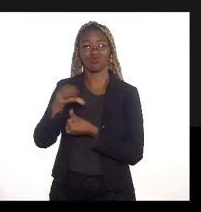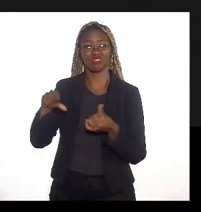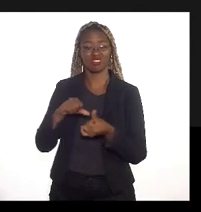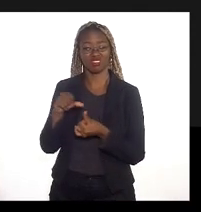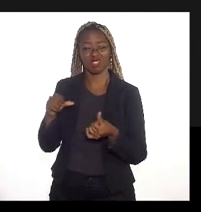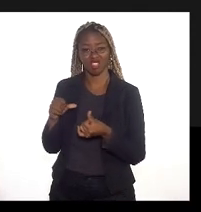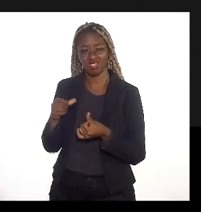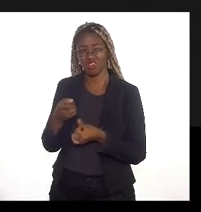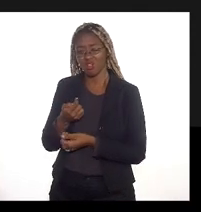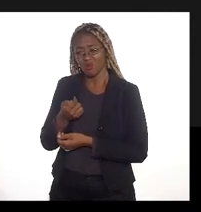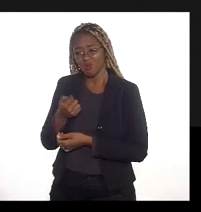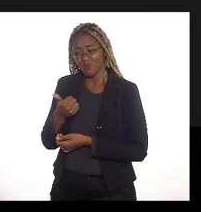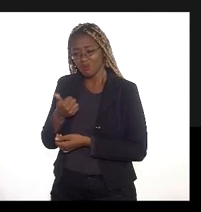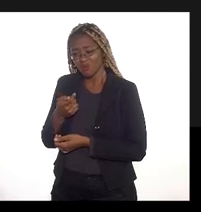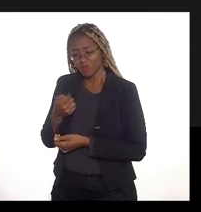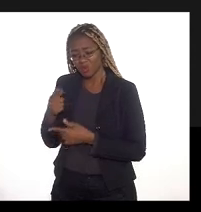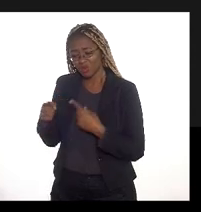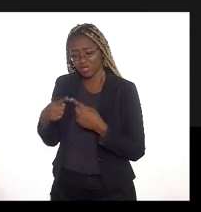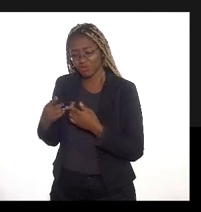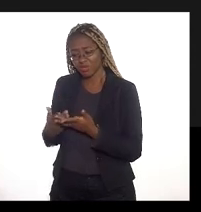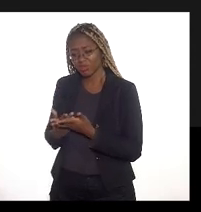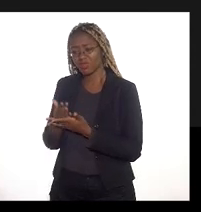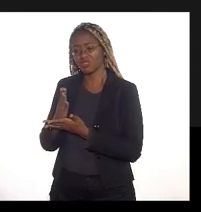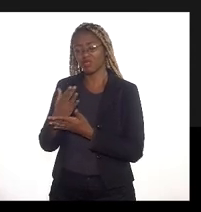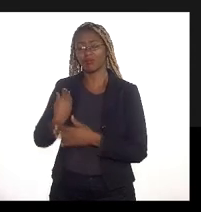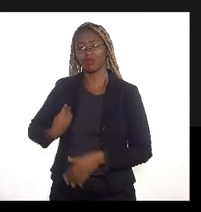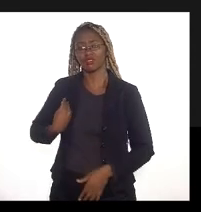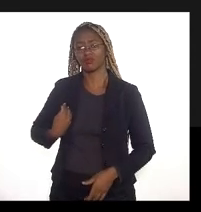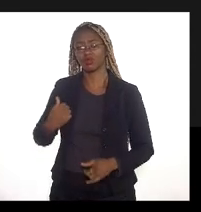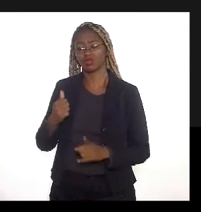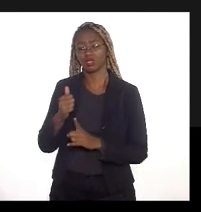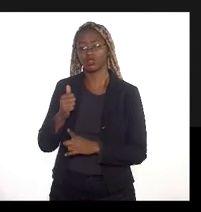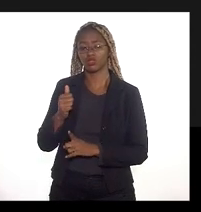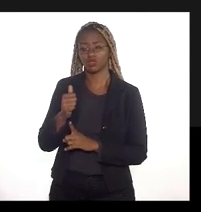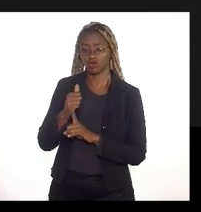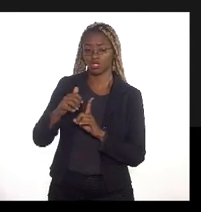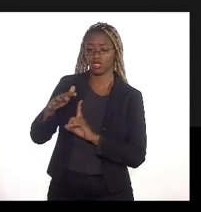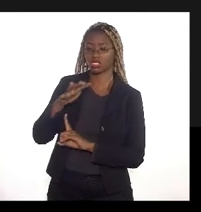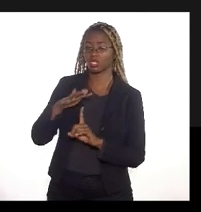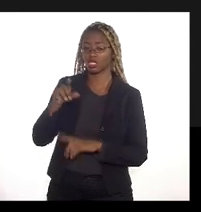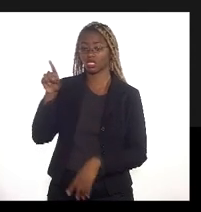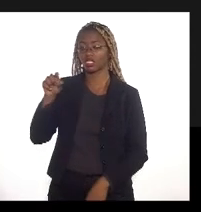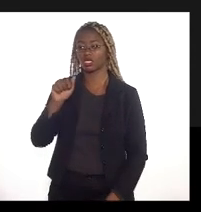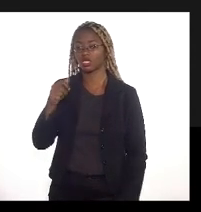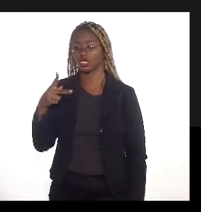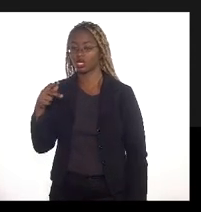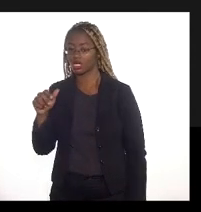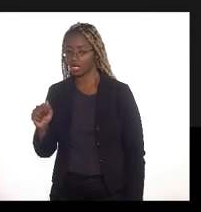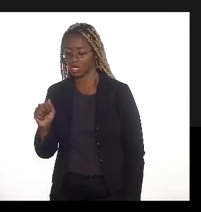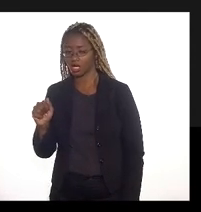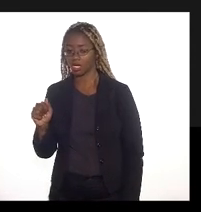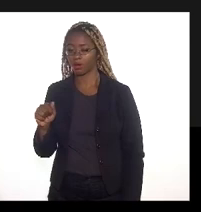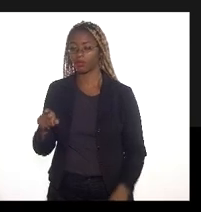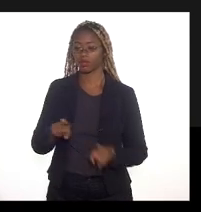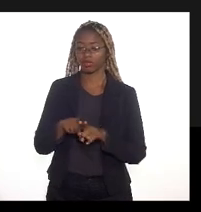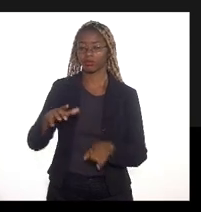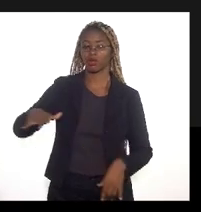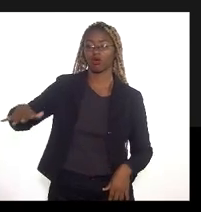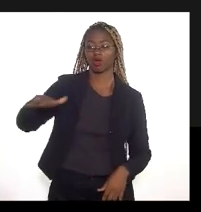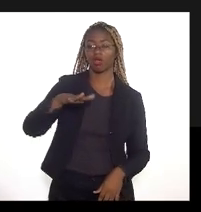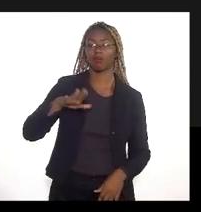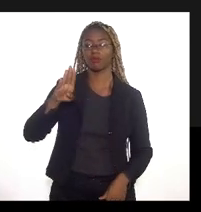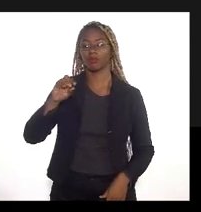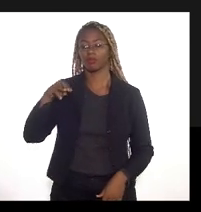depois de ser aprovado com participação da sociedade na qual a APA São Bento estava inteira e o campo do bomba fazia parte